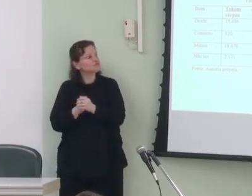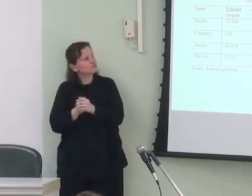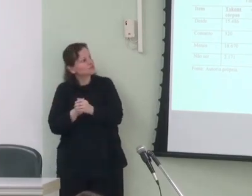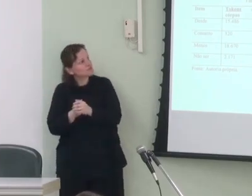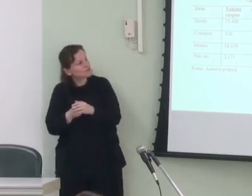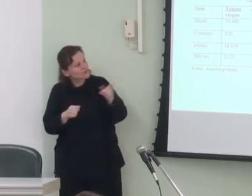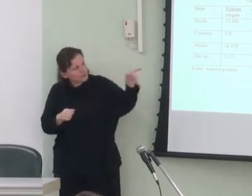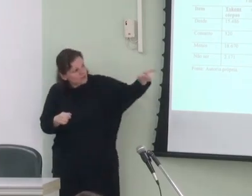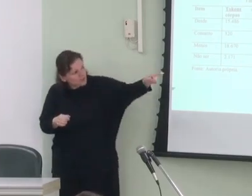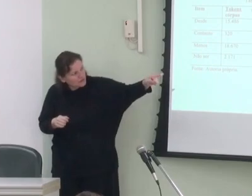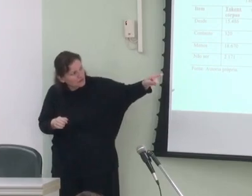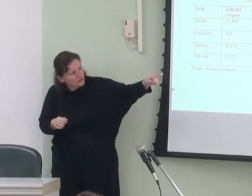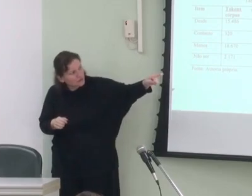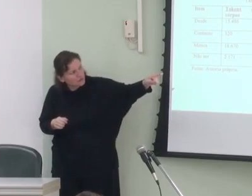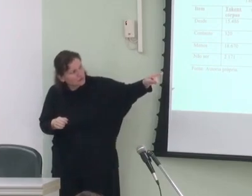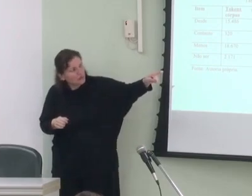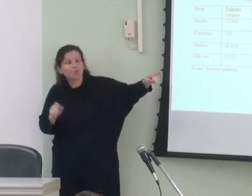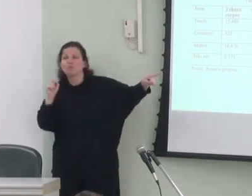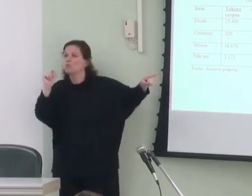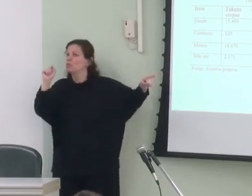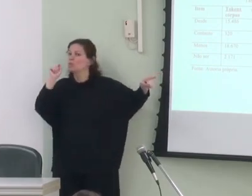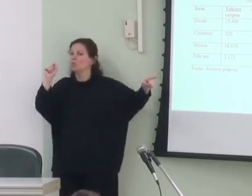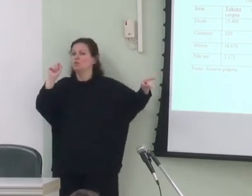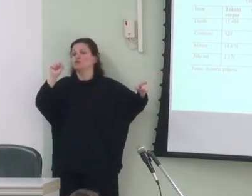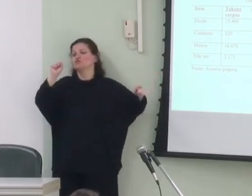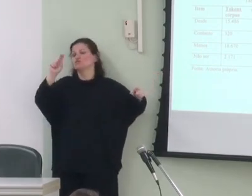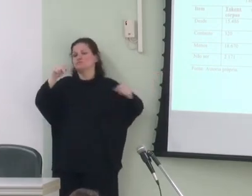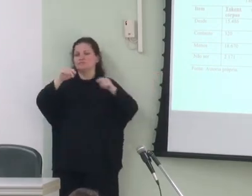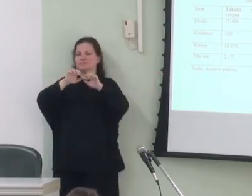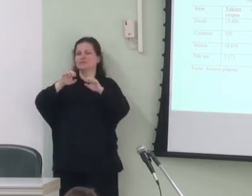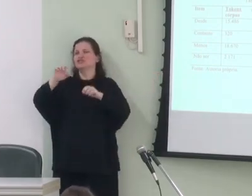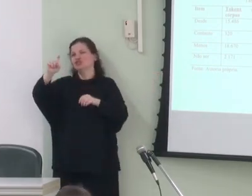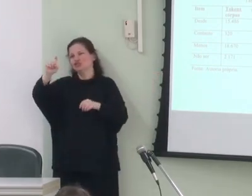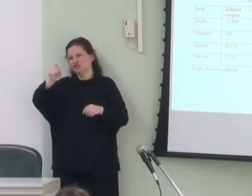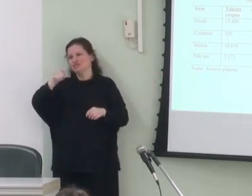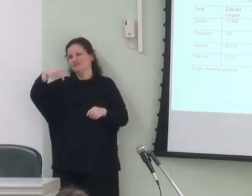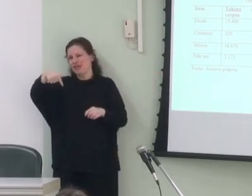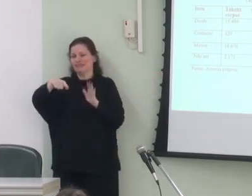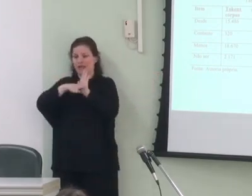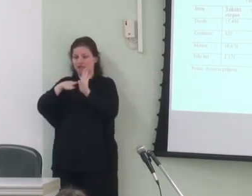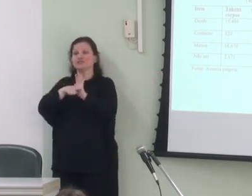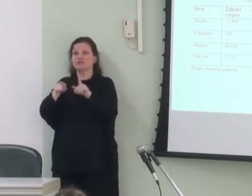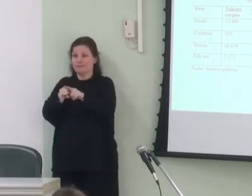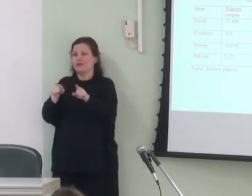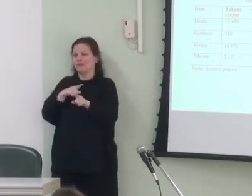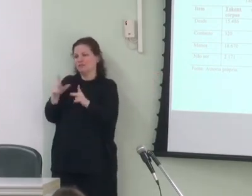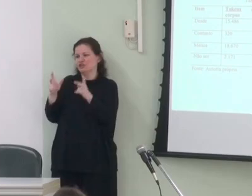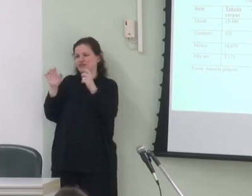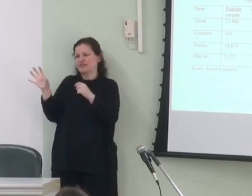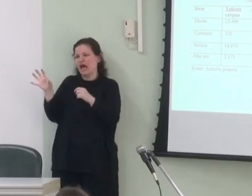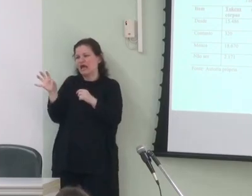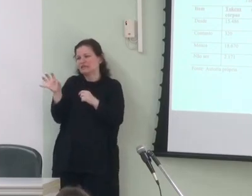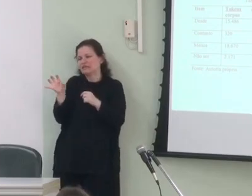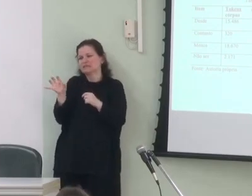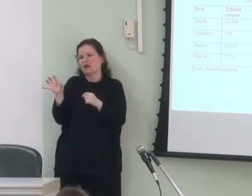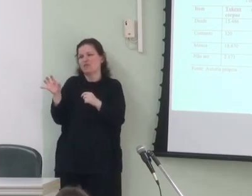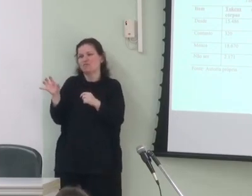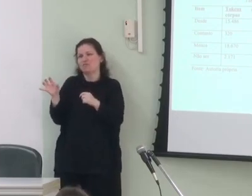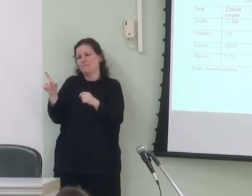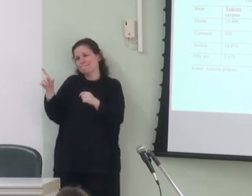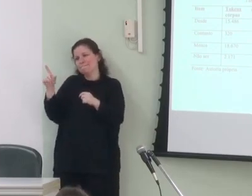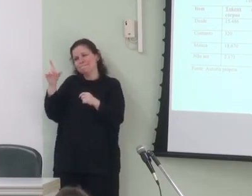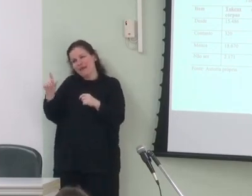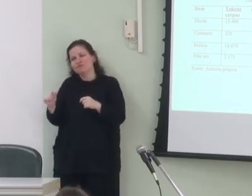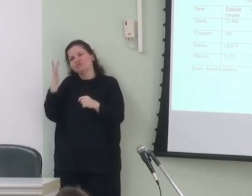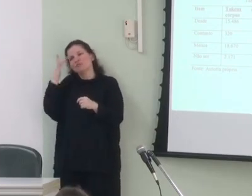caso no que diz respeito ao subesquema xq negativo também se nota uma diferença de atração entre menos e não ser que